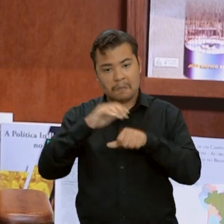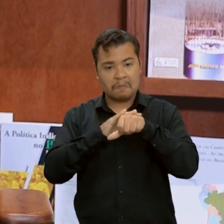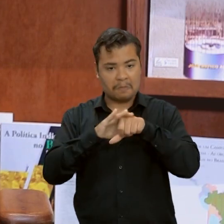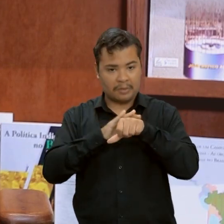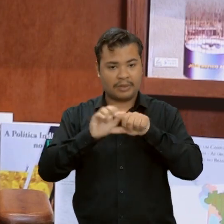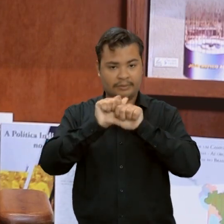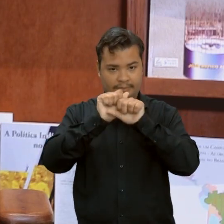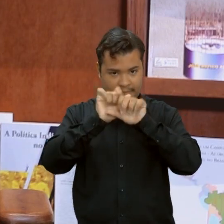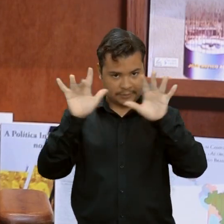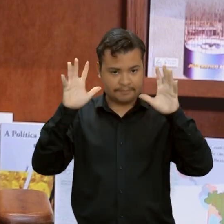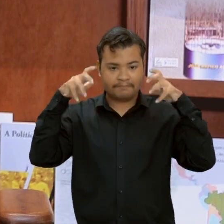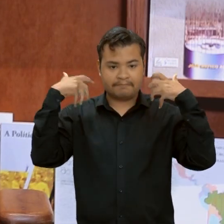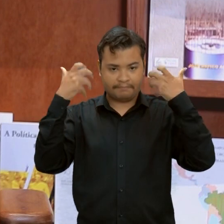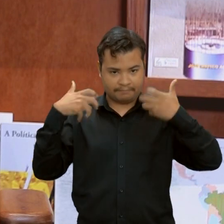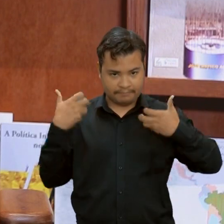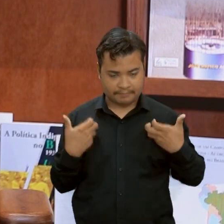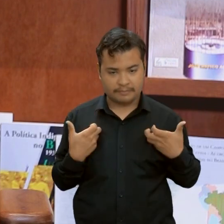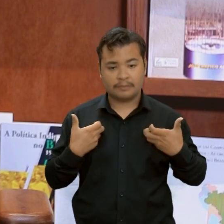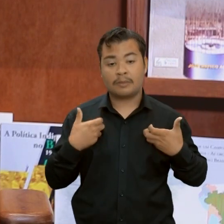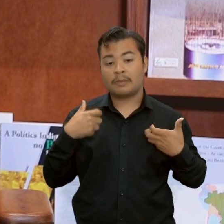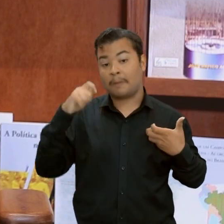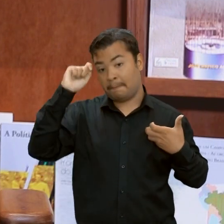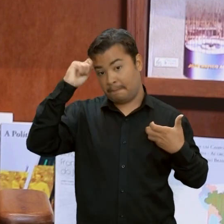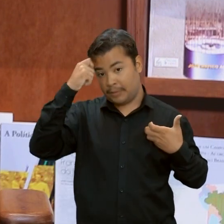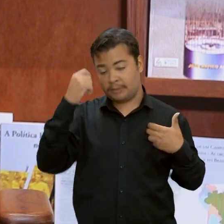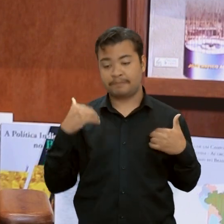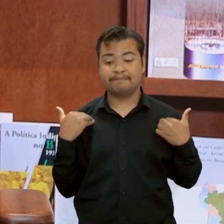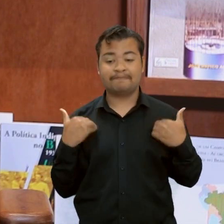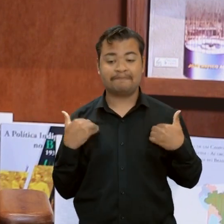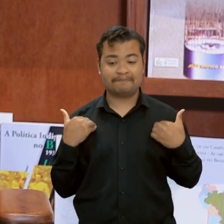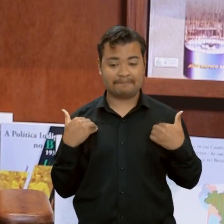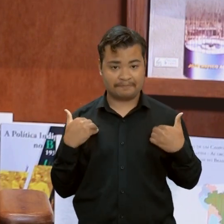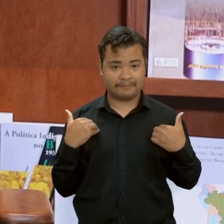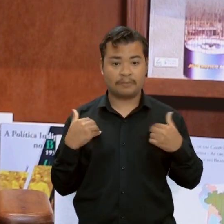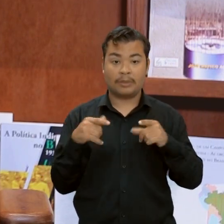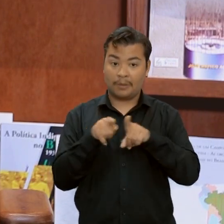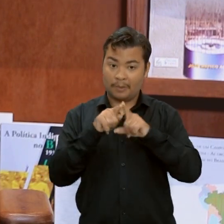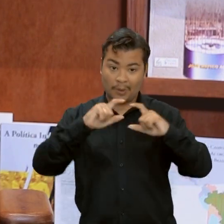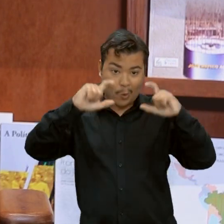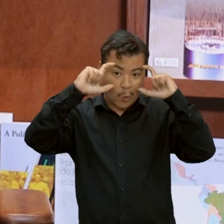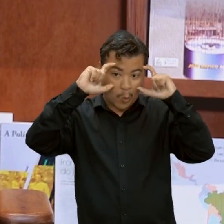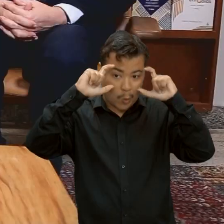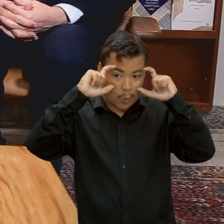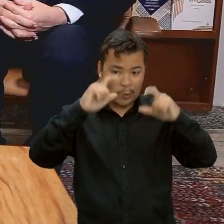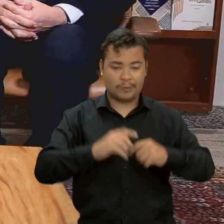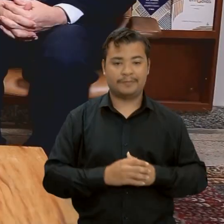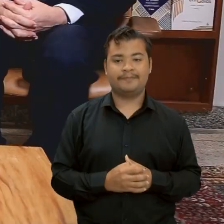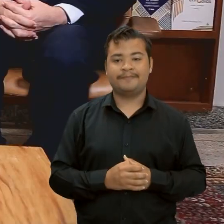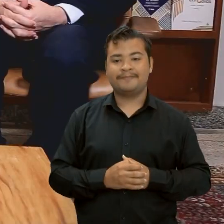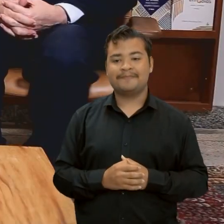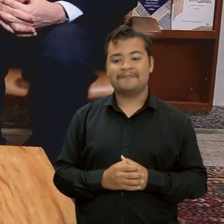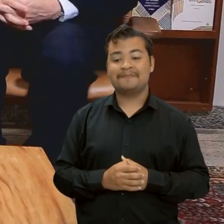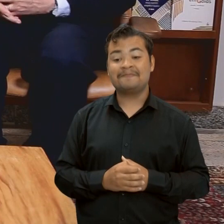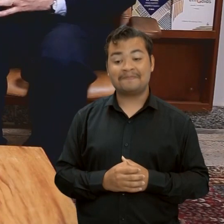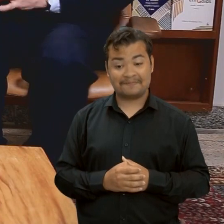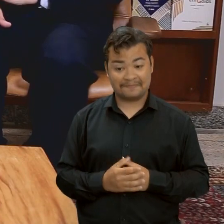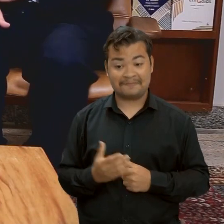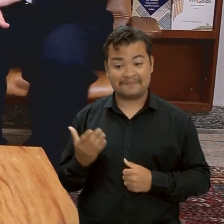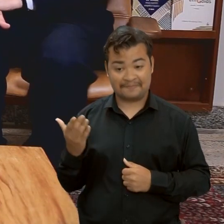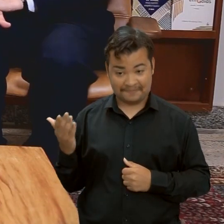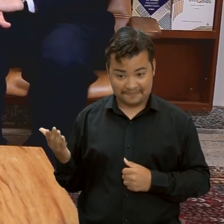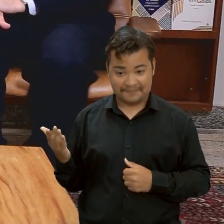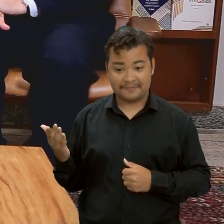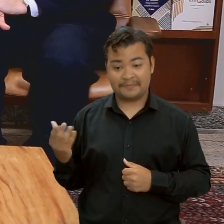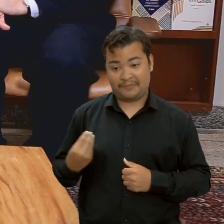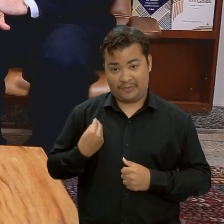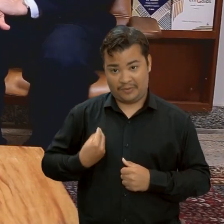clara, tenho cabelos pretos, cacheados, logo abaixo dos ombros e uso óculos. E aqui ao meu lado está o professor